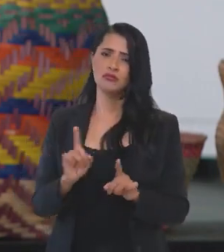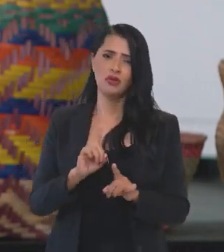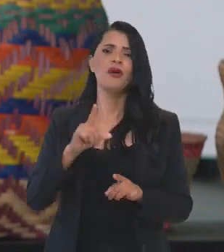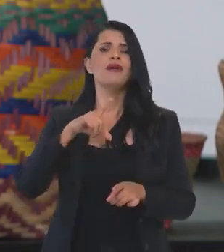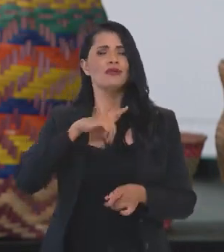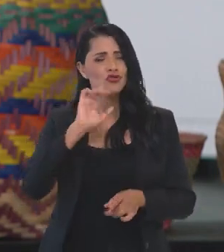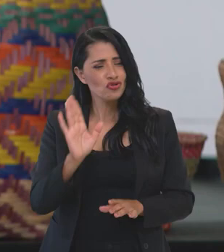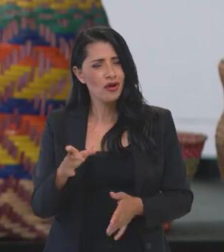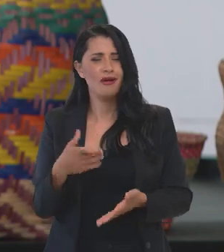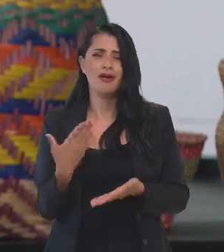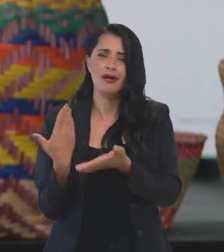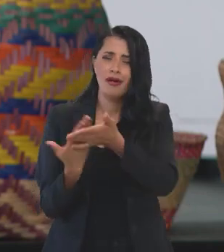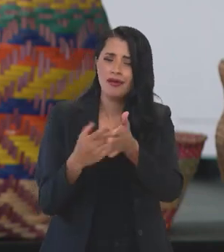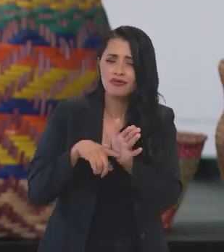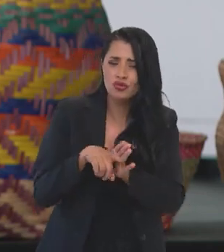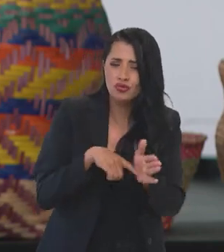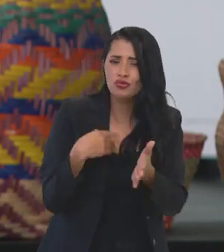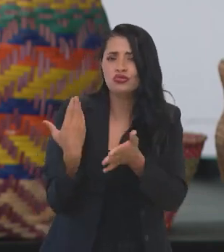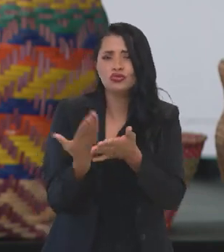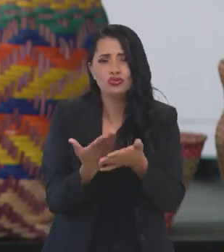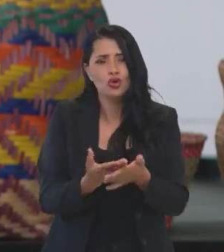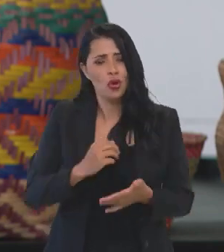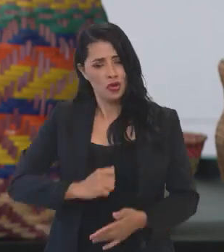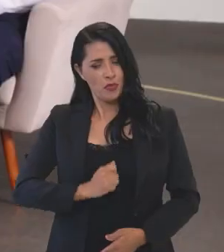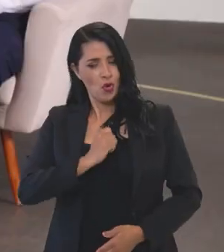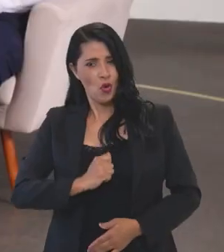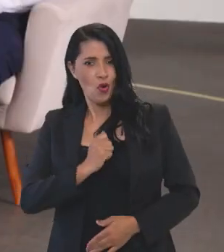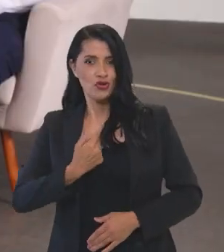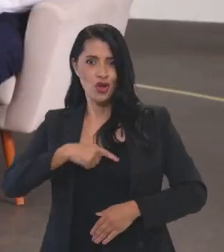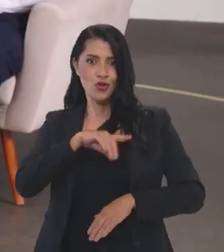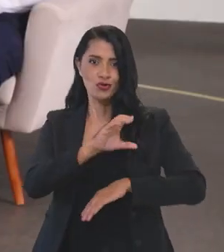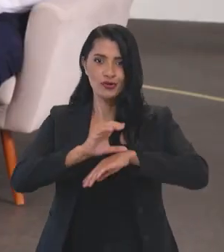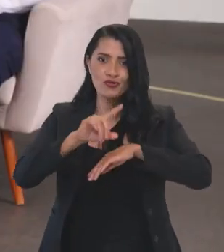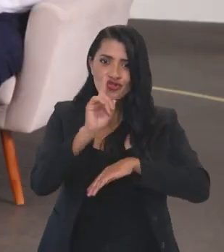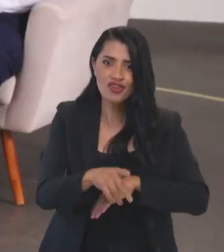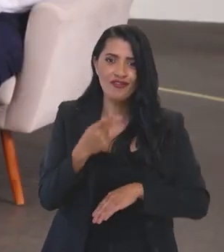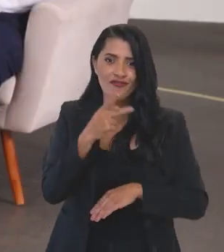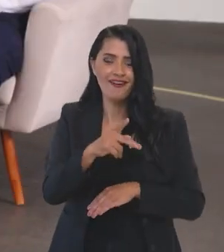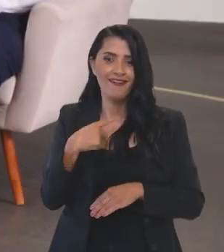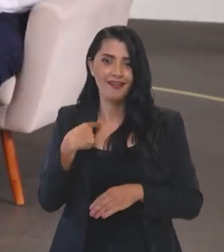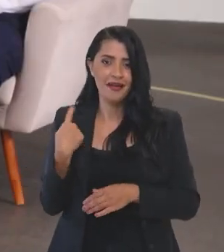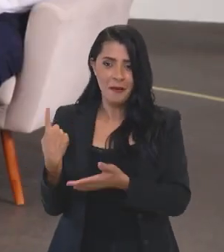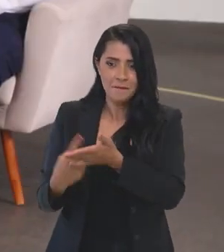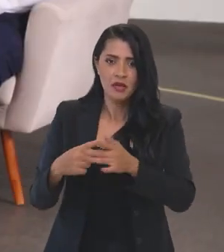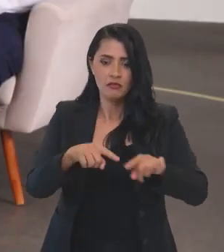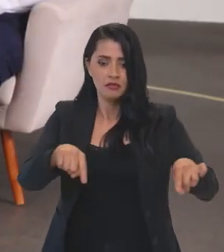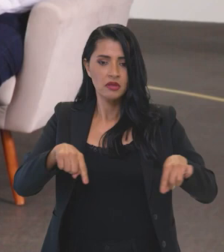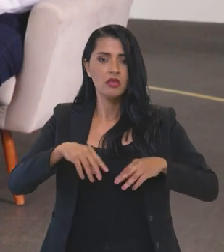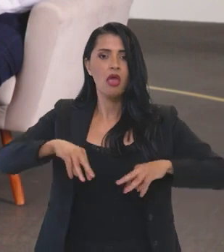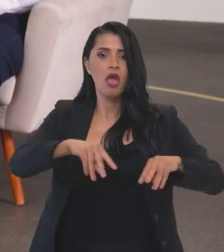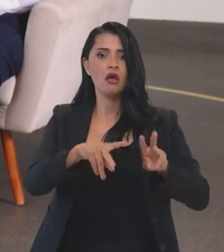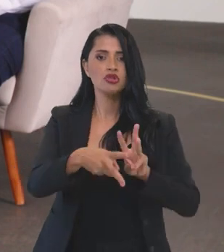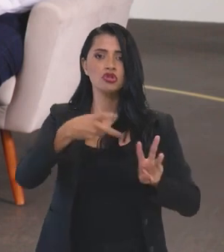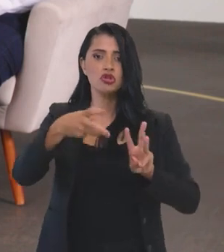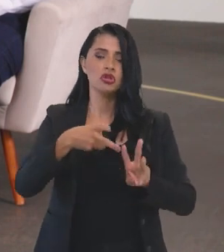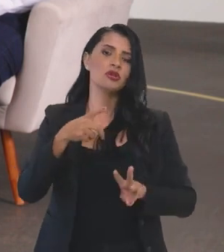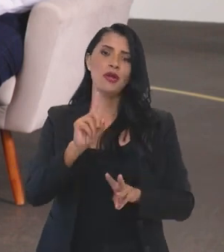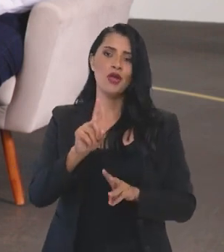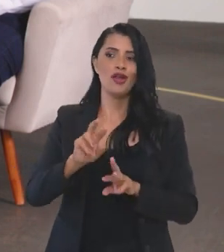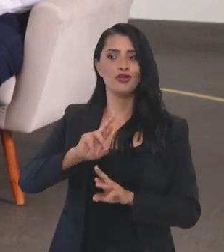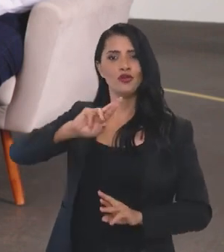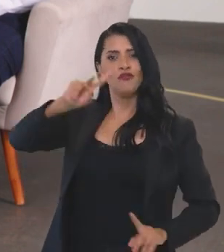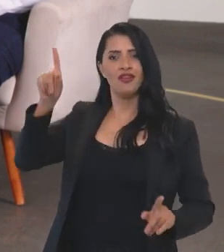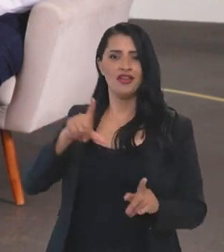Tem todos os estudos antropológicos, hoje, que a nossa Constituição já define critérios para a demarcação de terras indígenas, e não